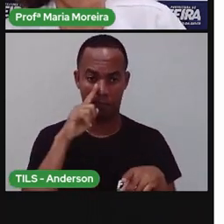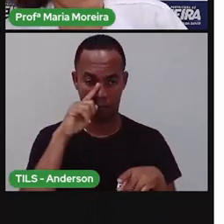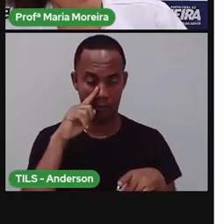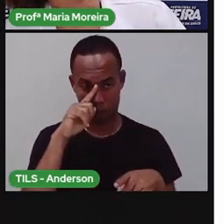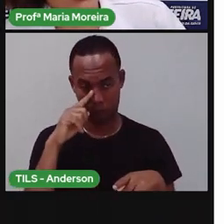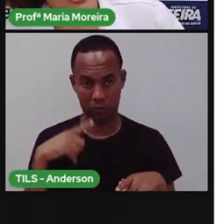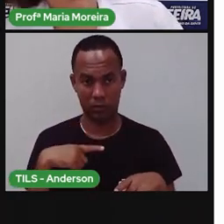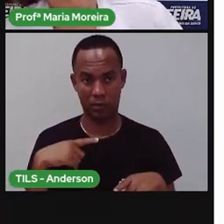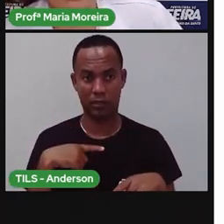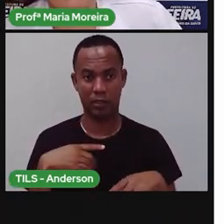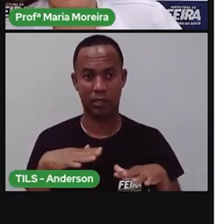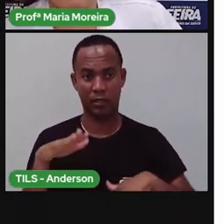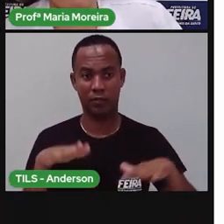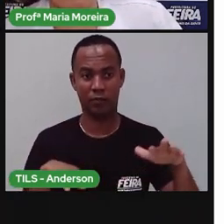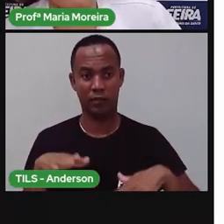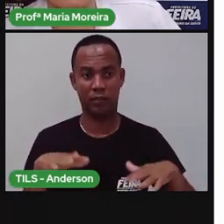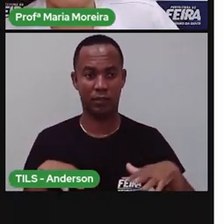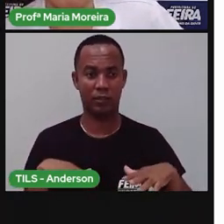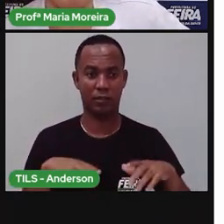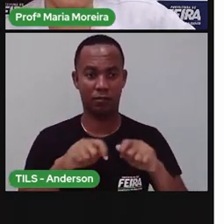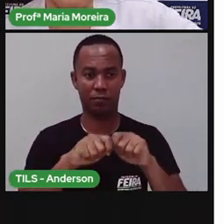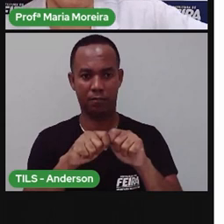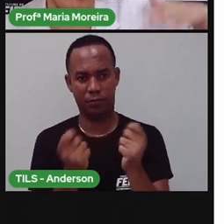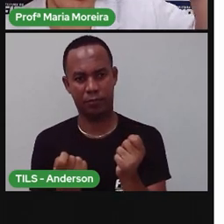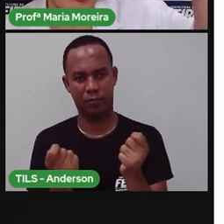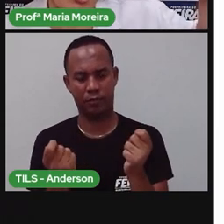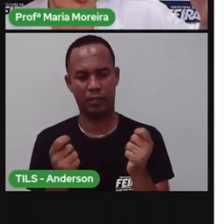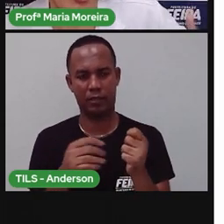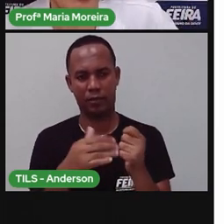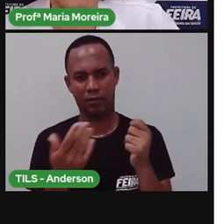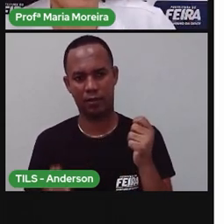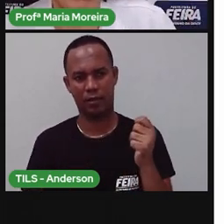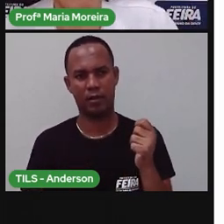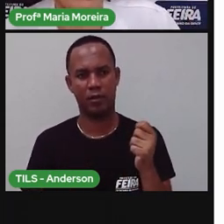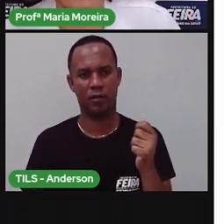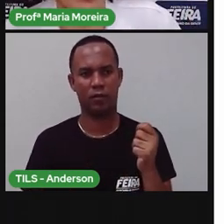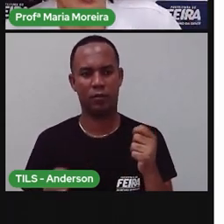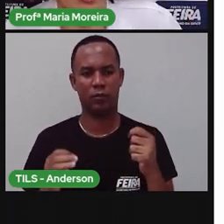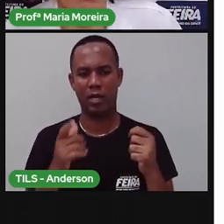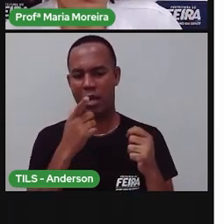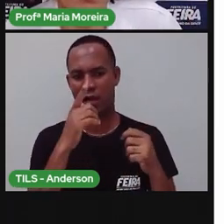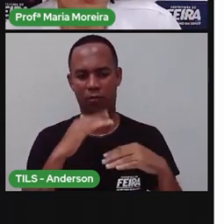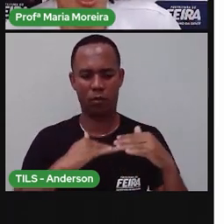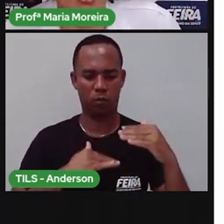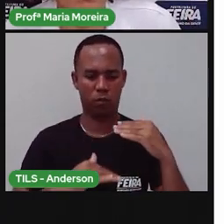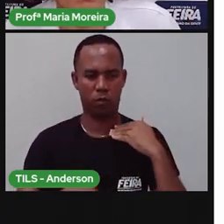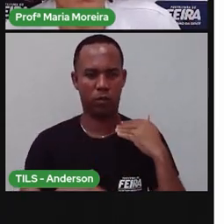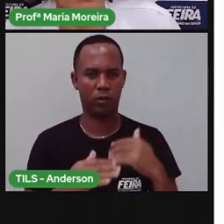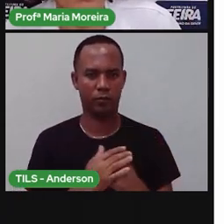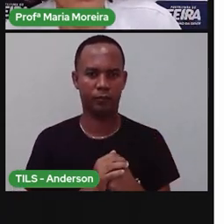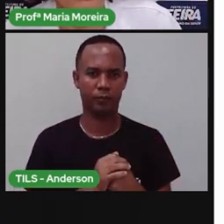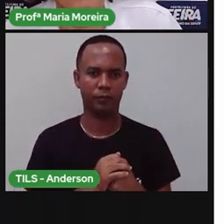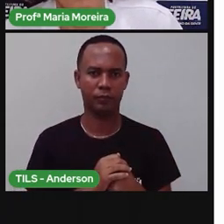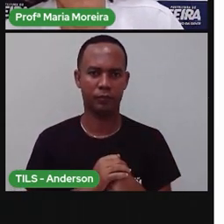algumas acabam caindo, outras, quando vem as enchentes, acabam sendo levadas pela água, tá?